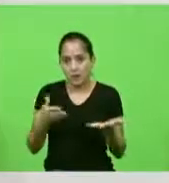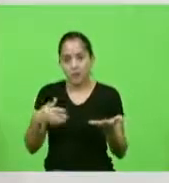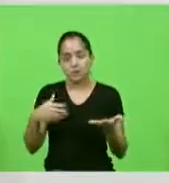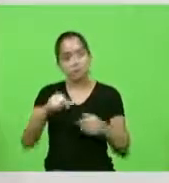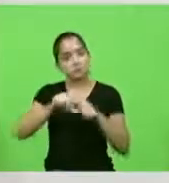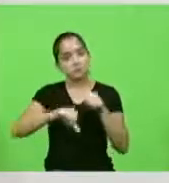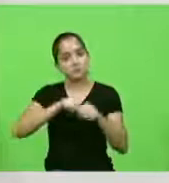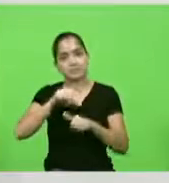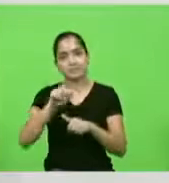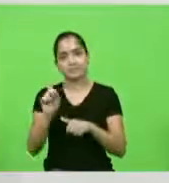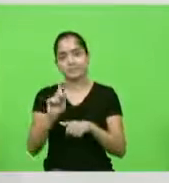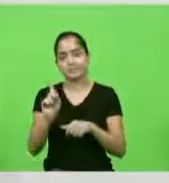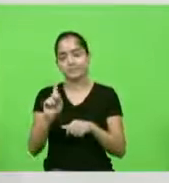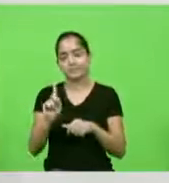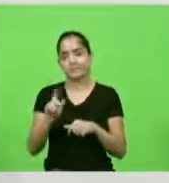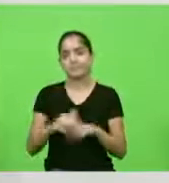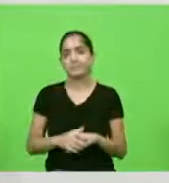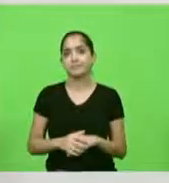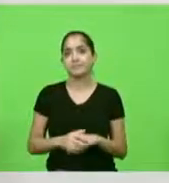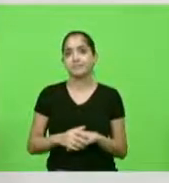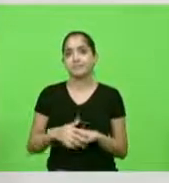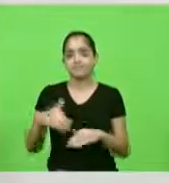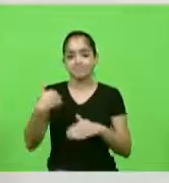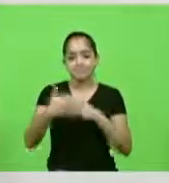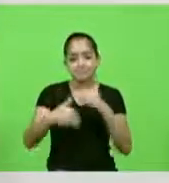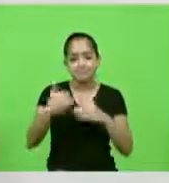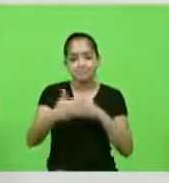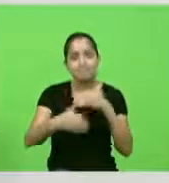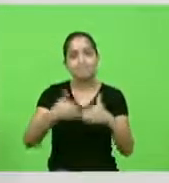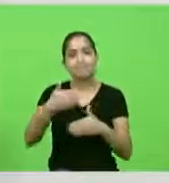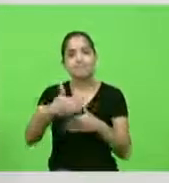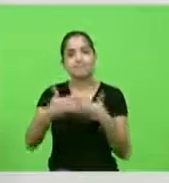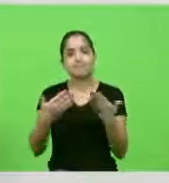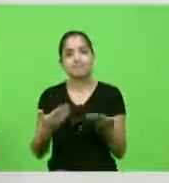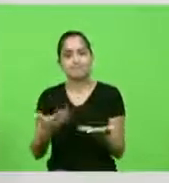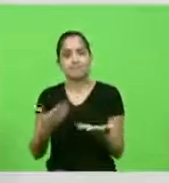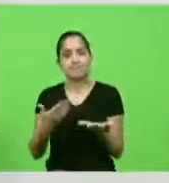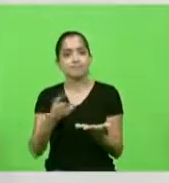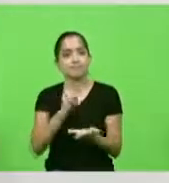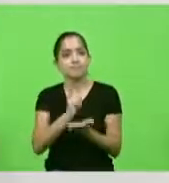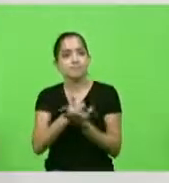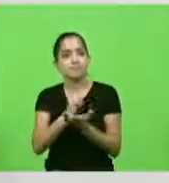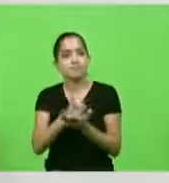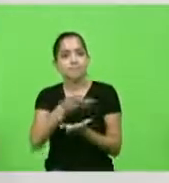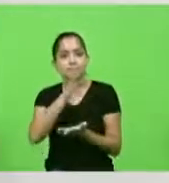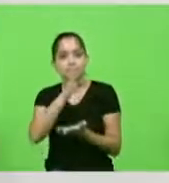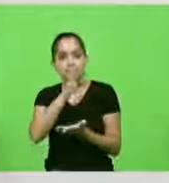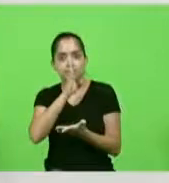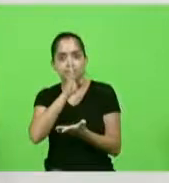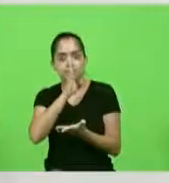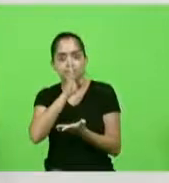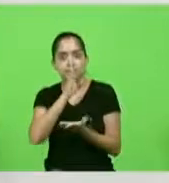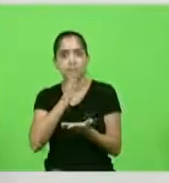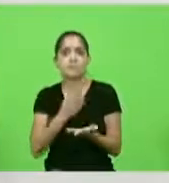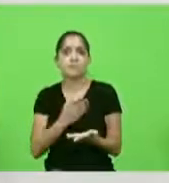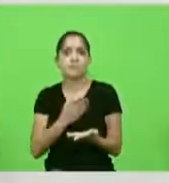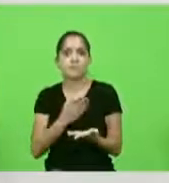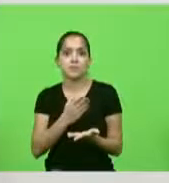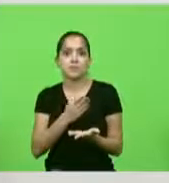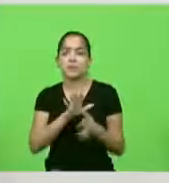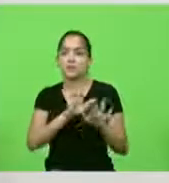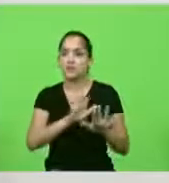durante esta fase de admissibilidade me mantive em silêncio deixando